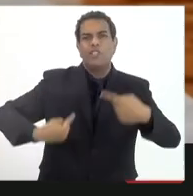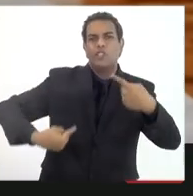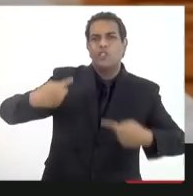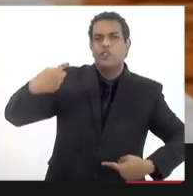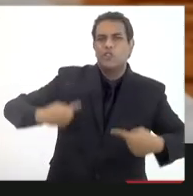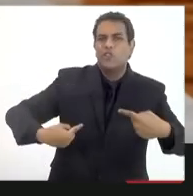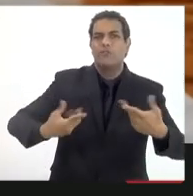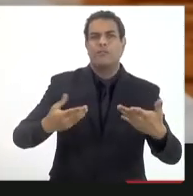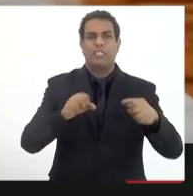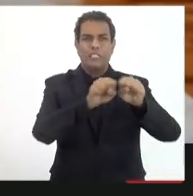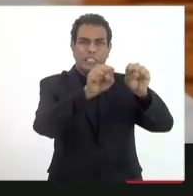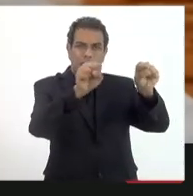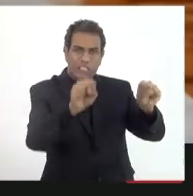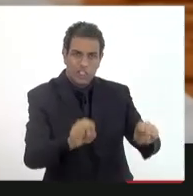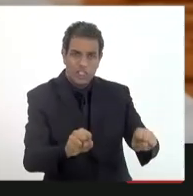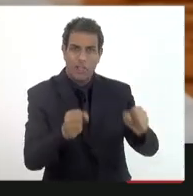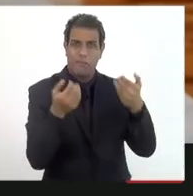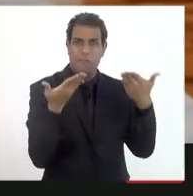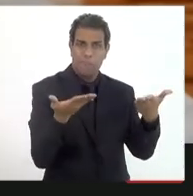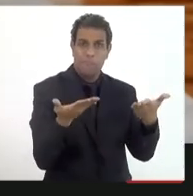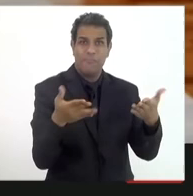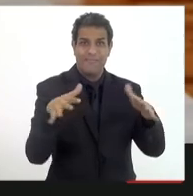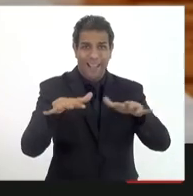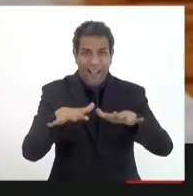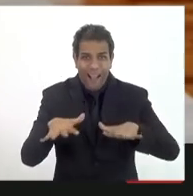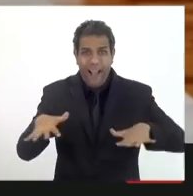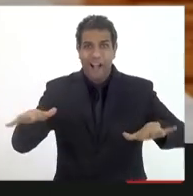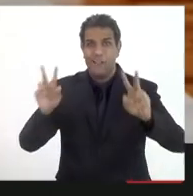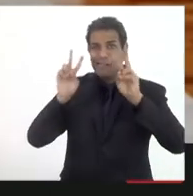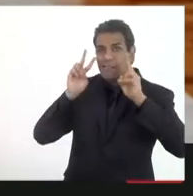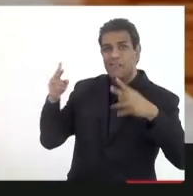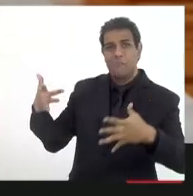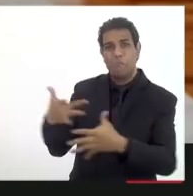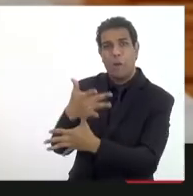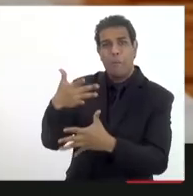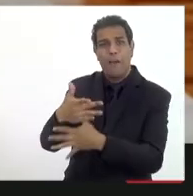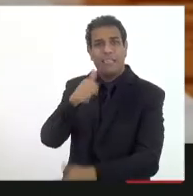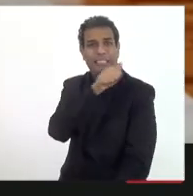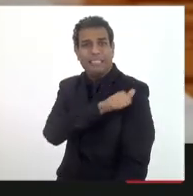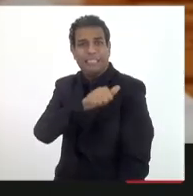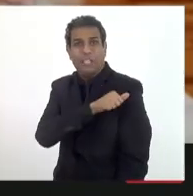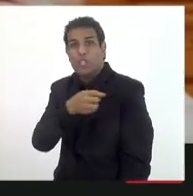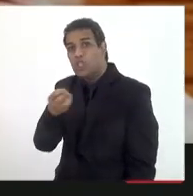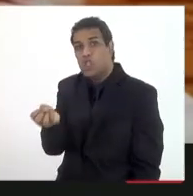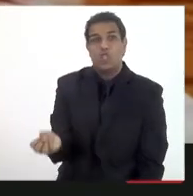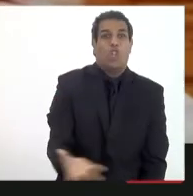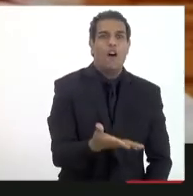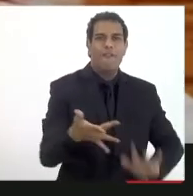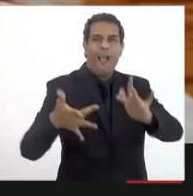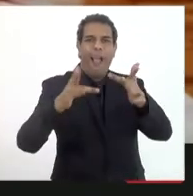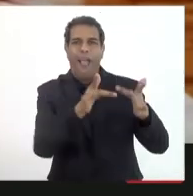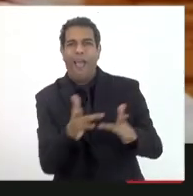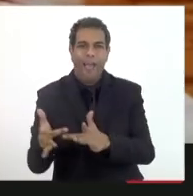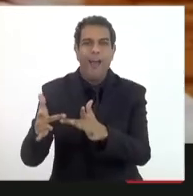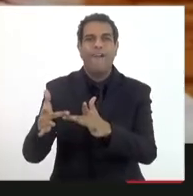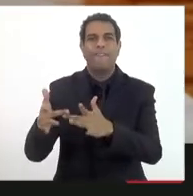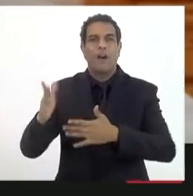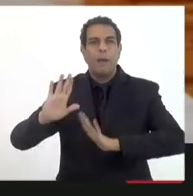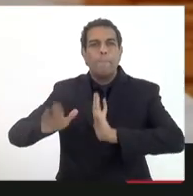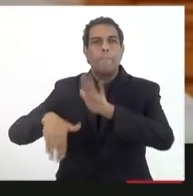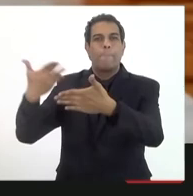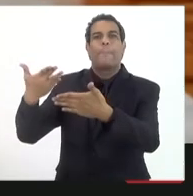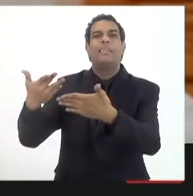os sistemas produtivos território do ponto de vista de estrutura produtiva a inovação articulada com os sistemas produtivos